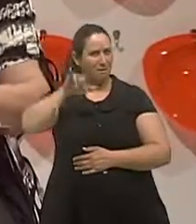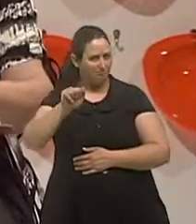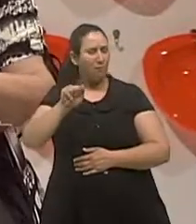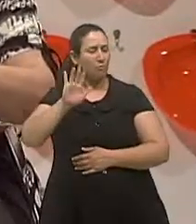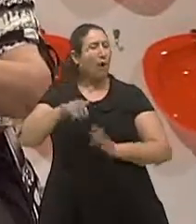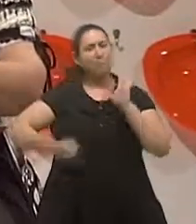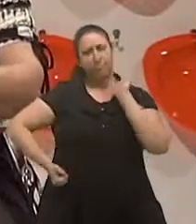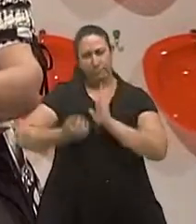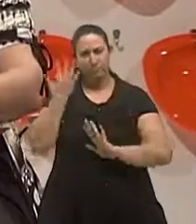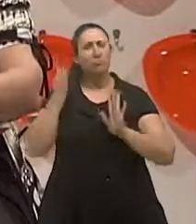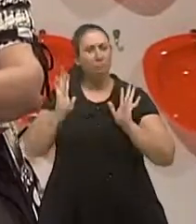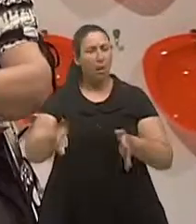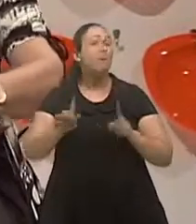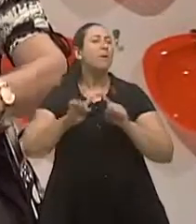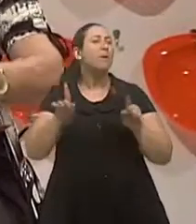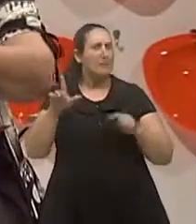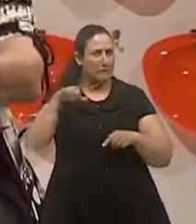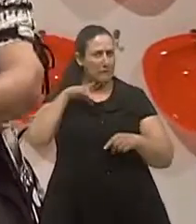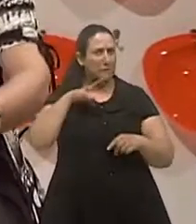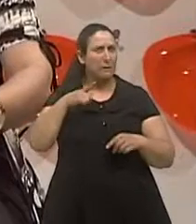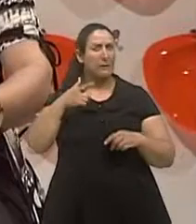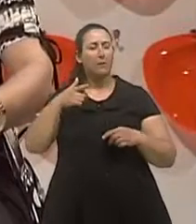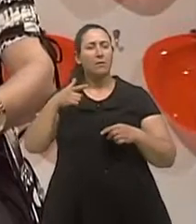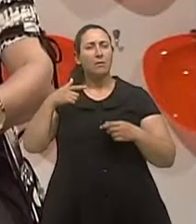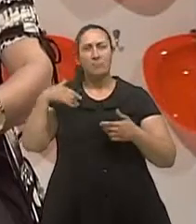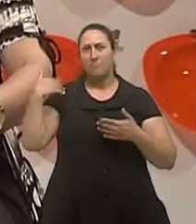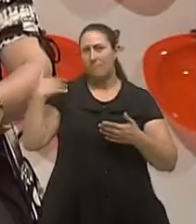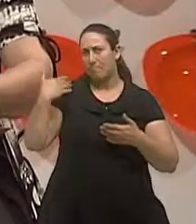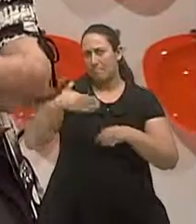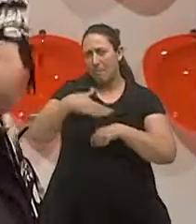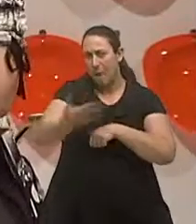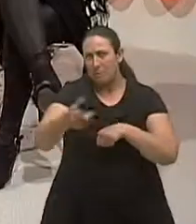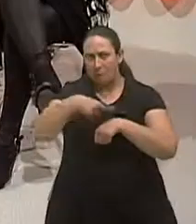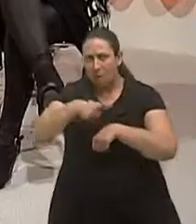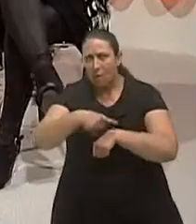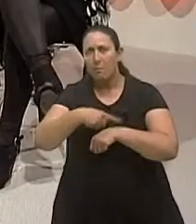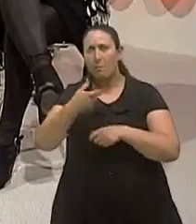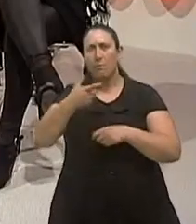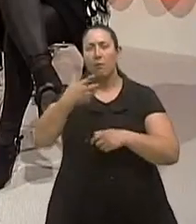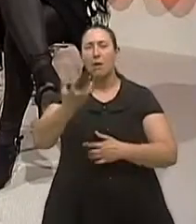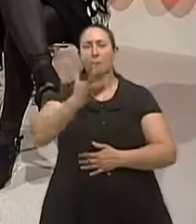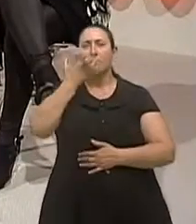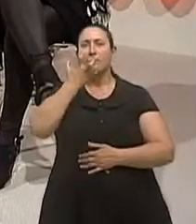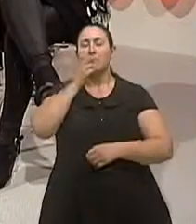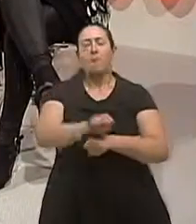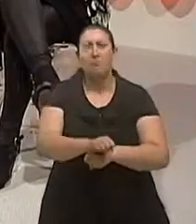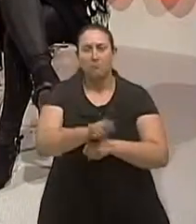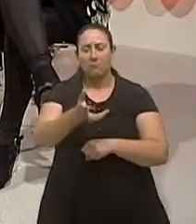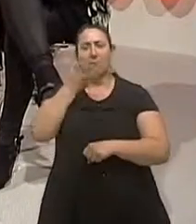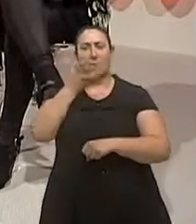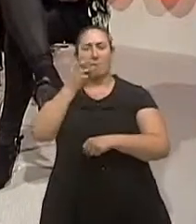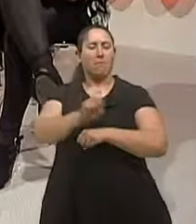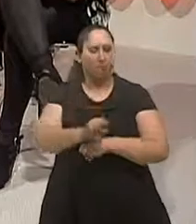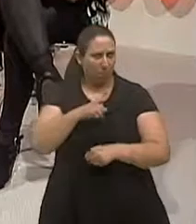apneias mais longas de mais segundos sem respirar tem a ver isso também sim aquele exame